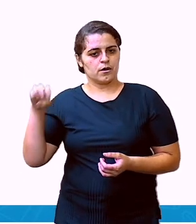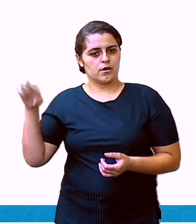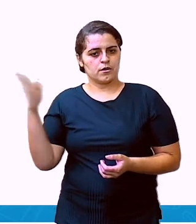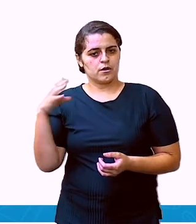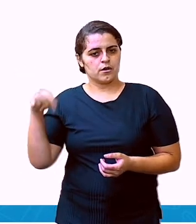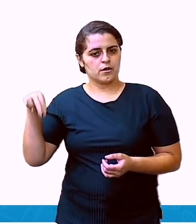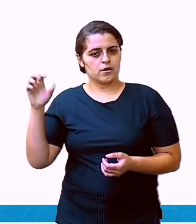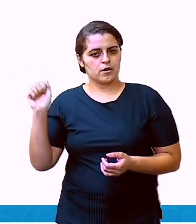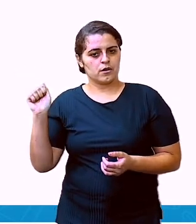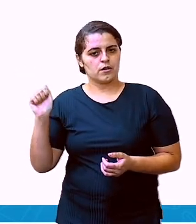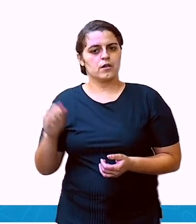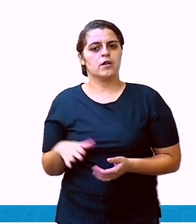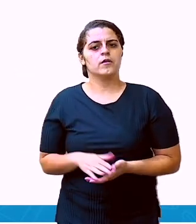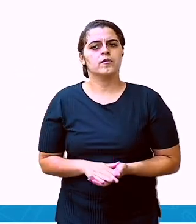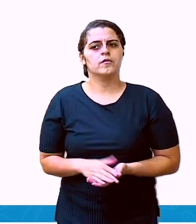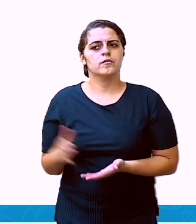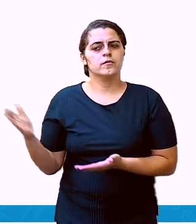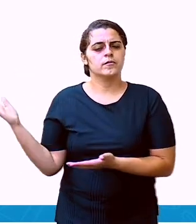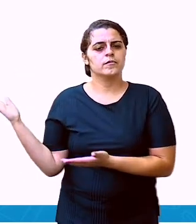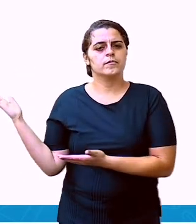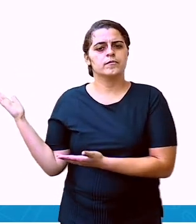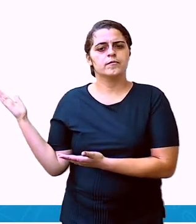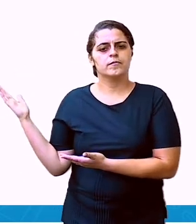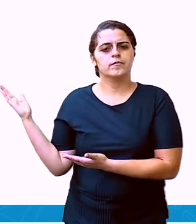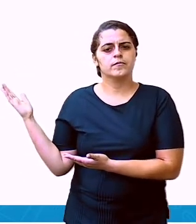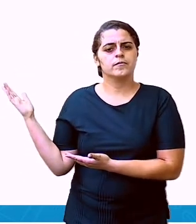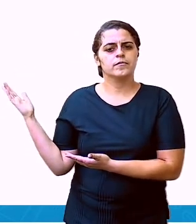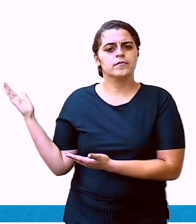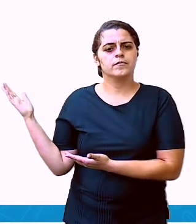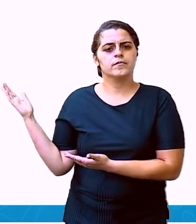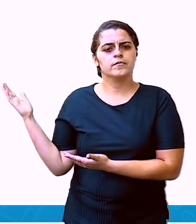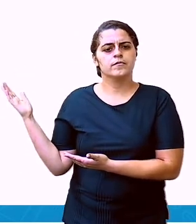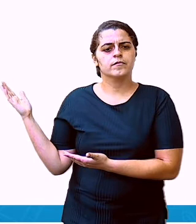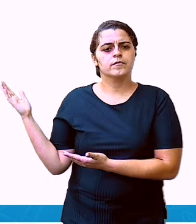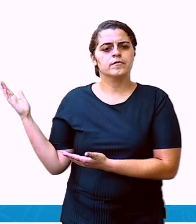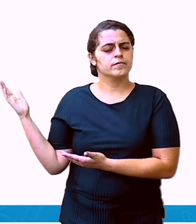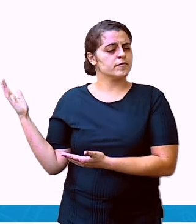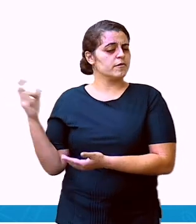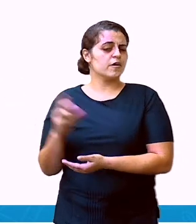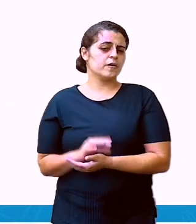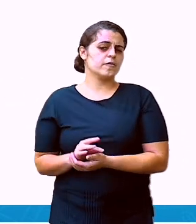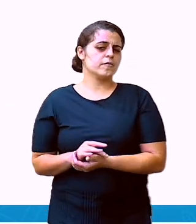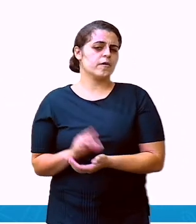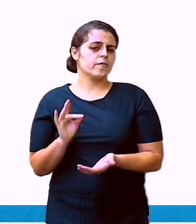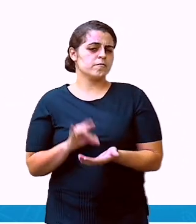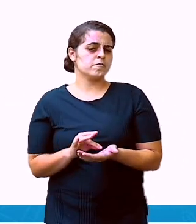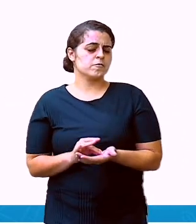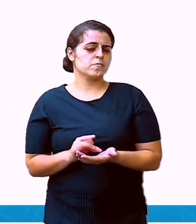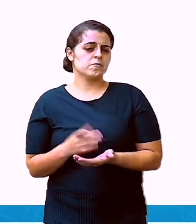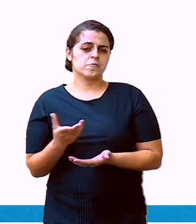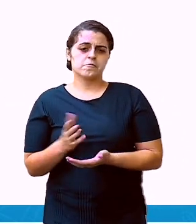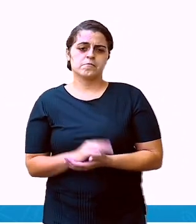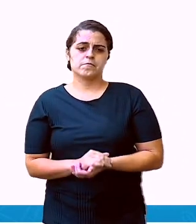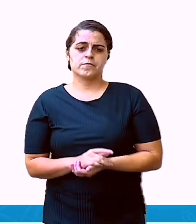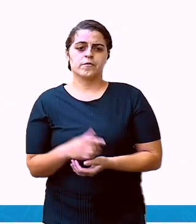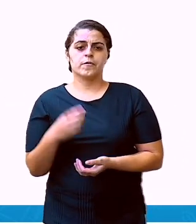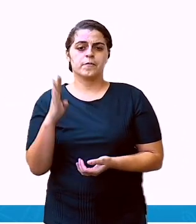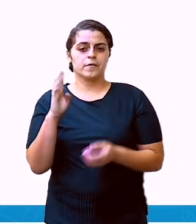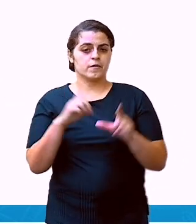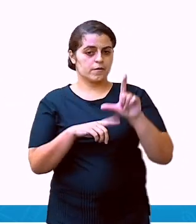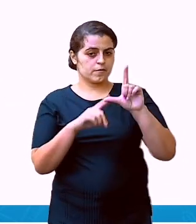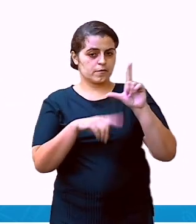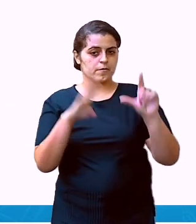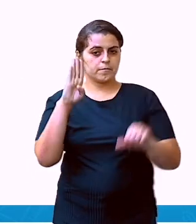Qua-re-tena. Seria esta? Vamos ver a letra B.